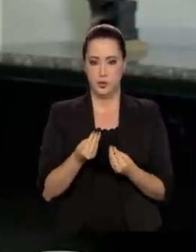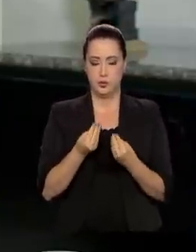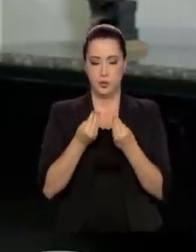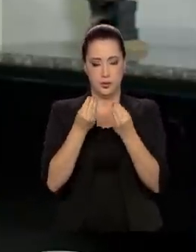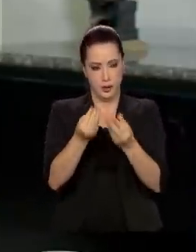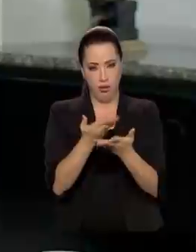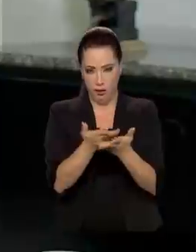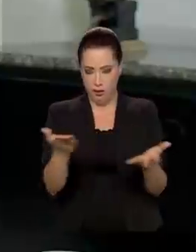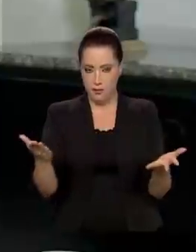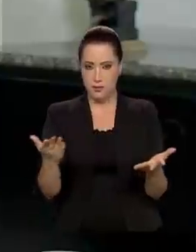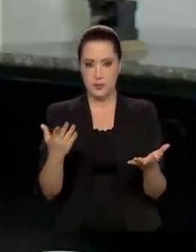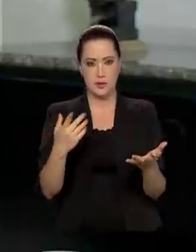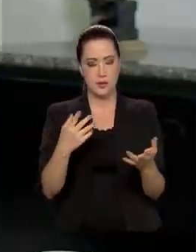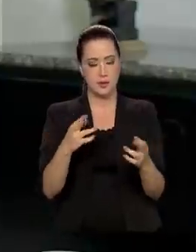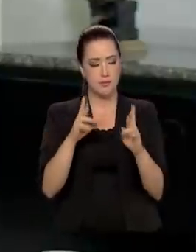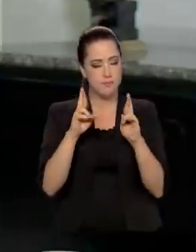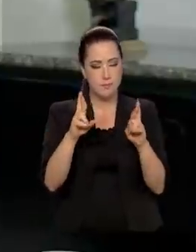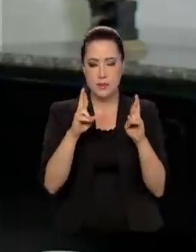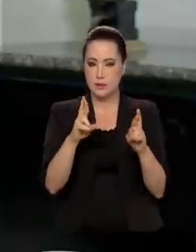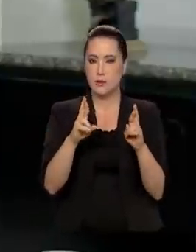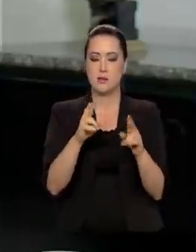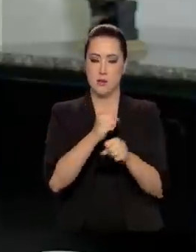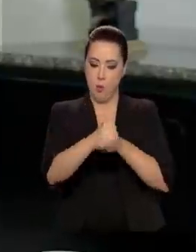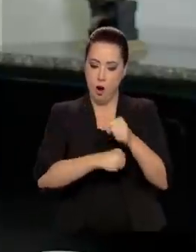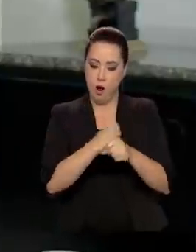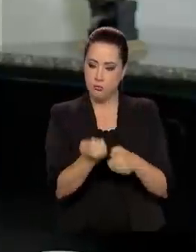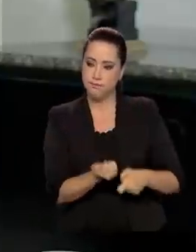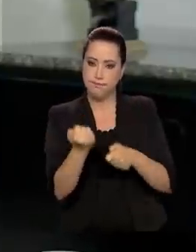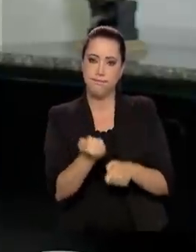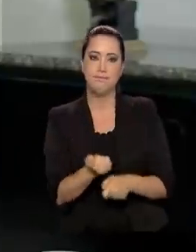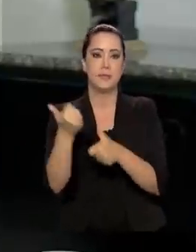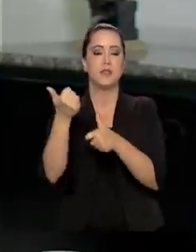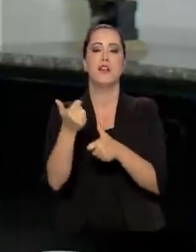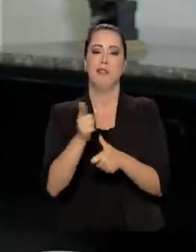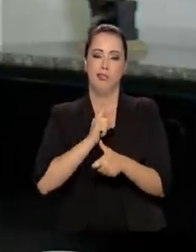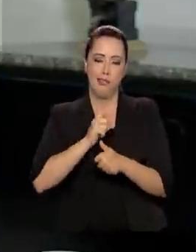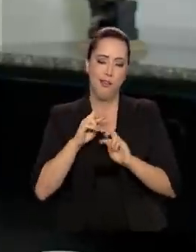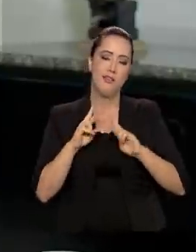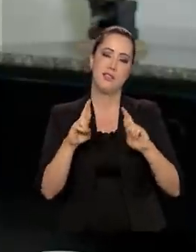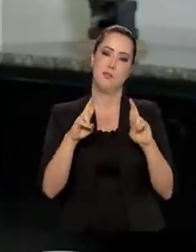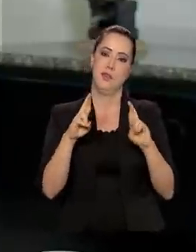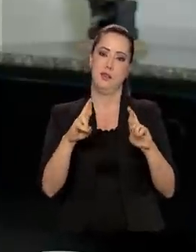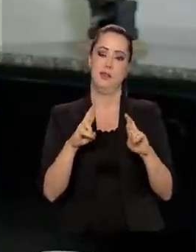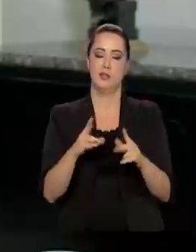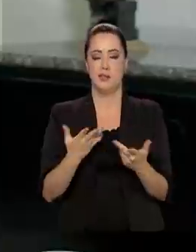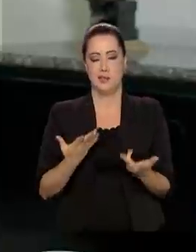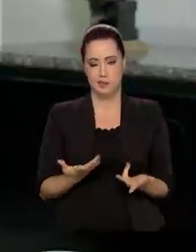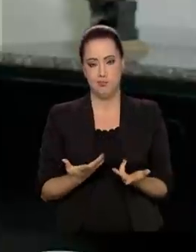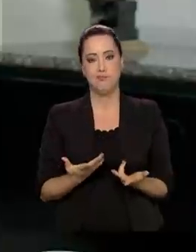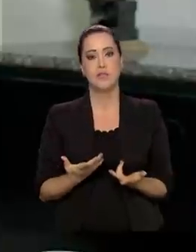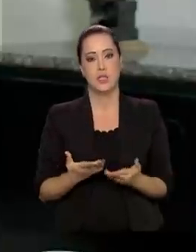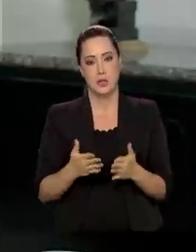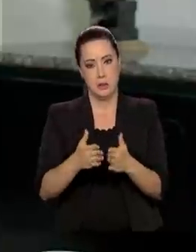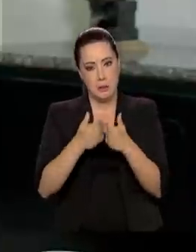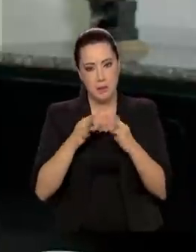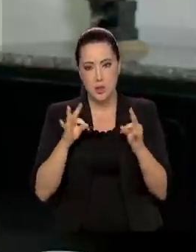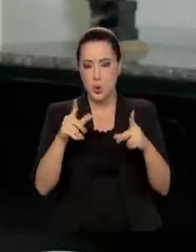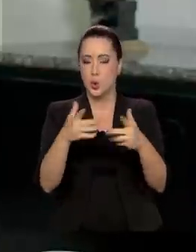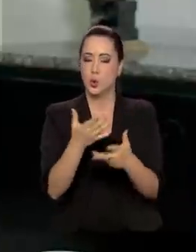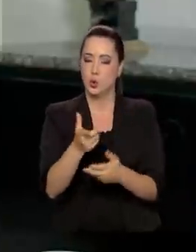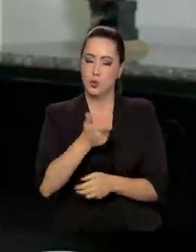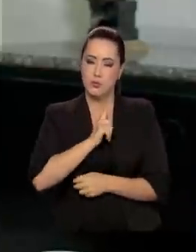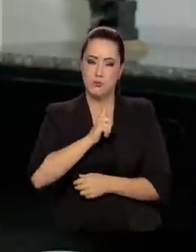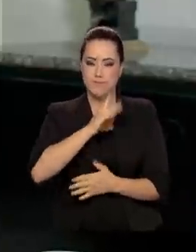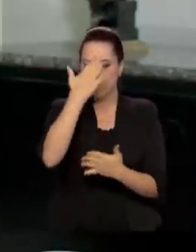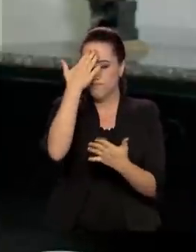repleta de esperança. Gostaria que todos tivessem a confiança de que